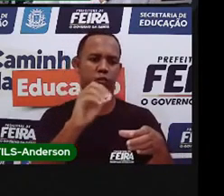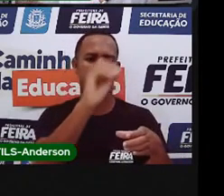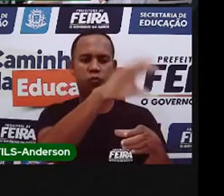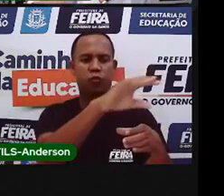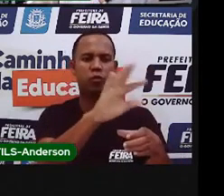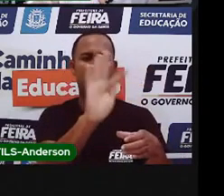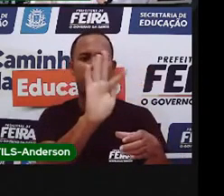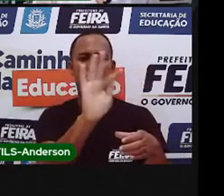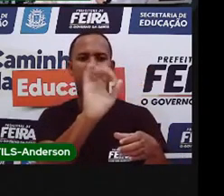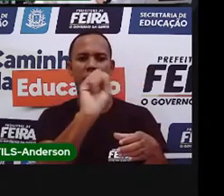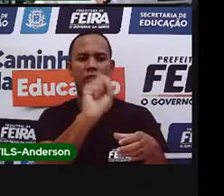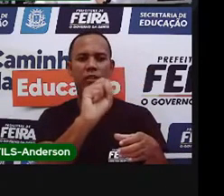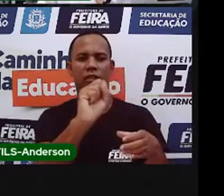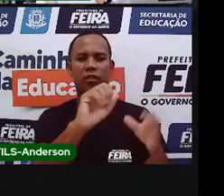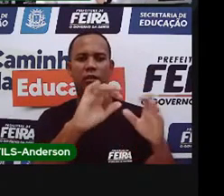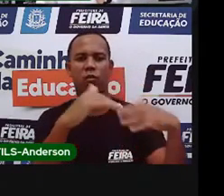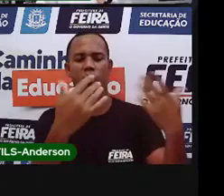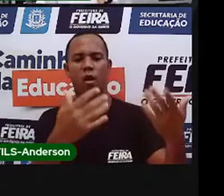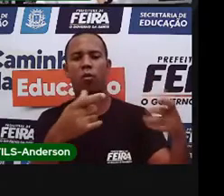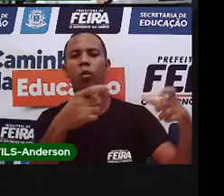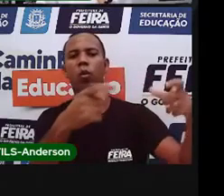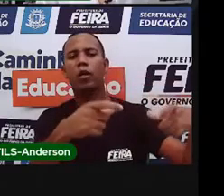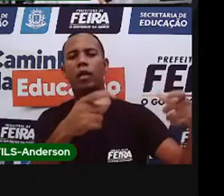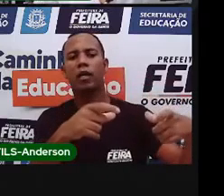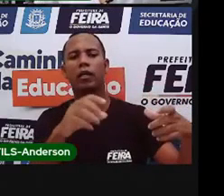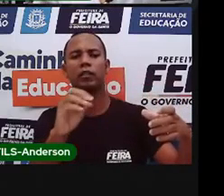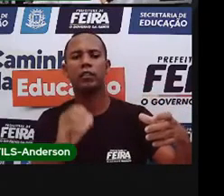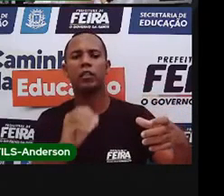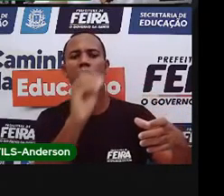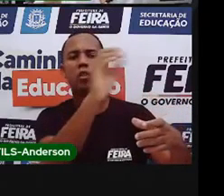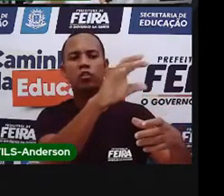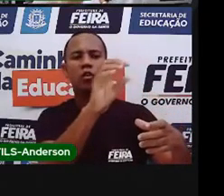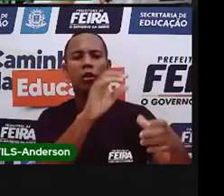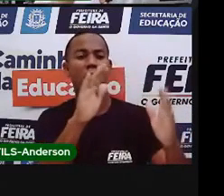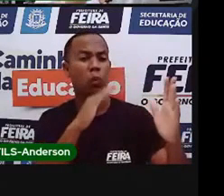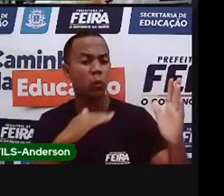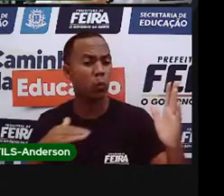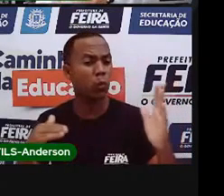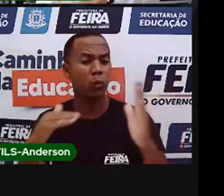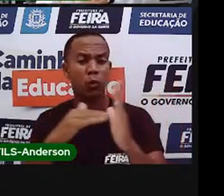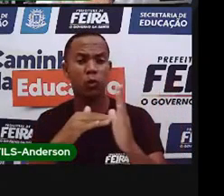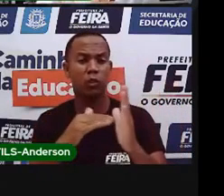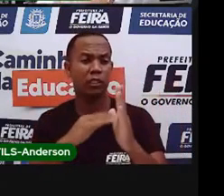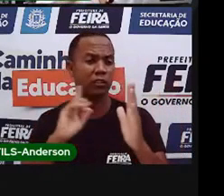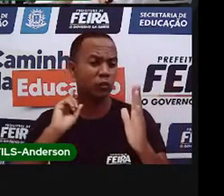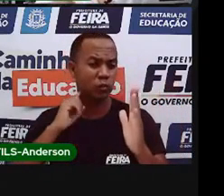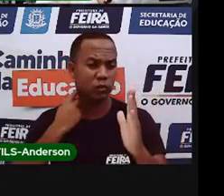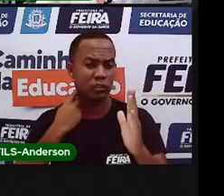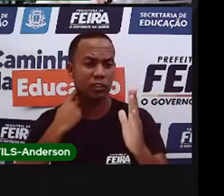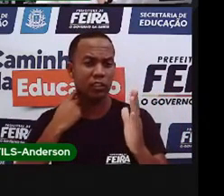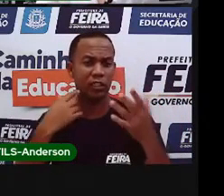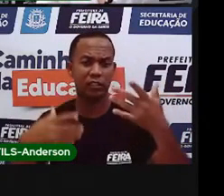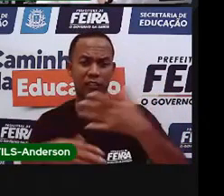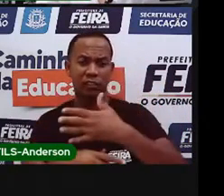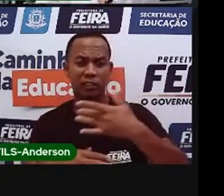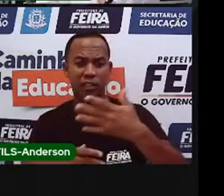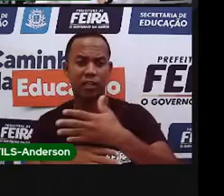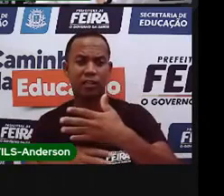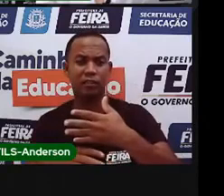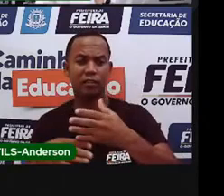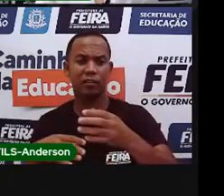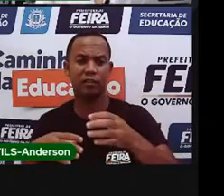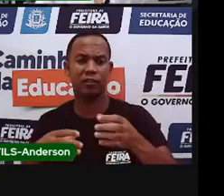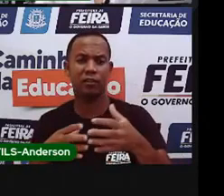Santana. É importante aqui nessa questão 5 e dizer pra vocês o seguinte. Todo lixo que é recolhido na cidade ele vai pra algum lugar. Certo?